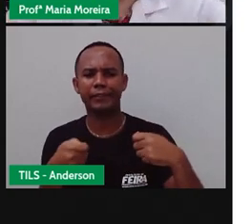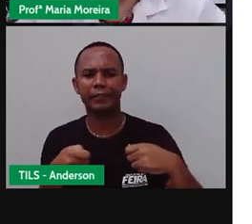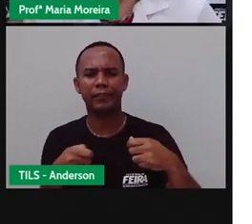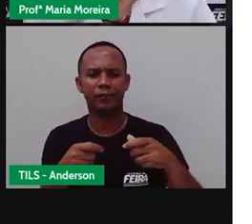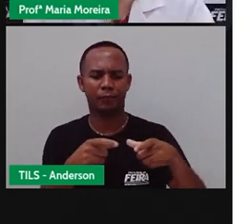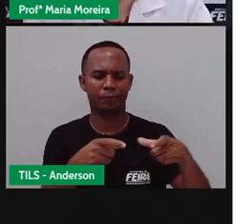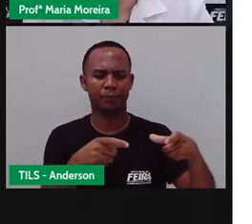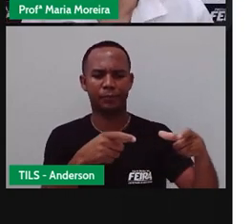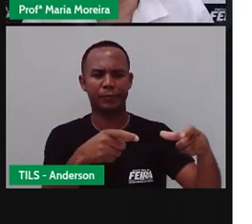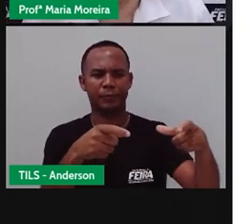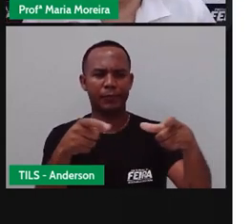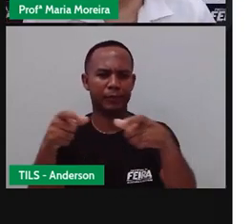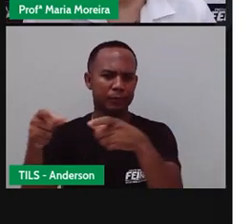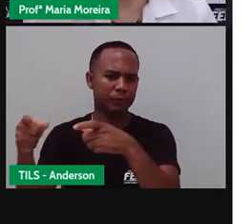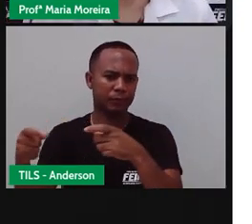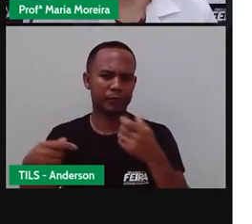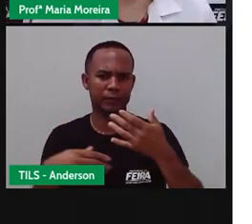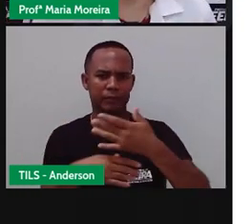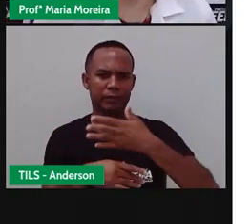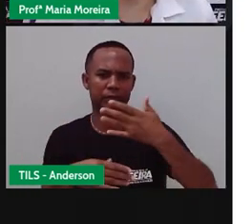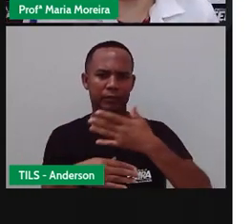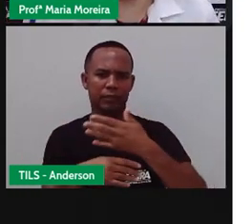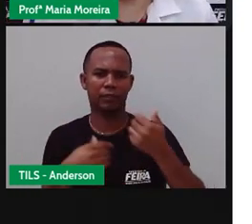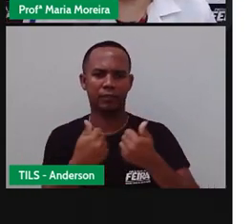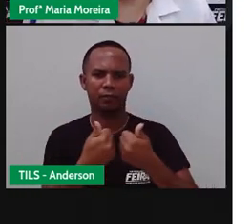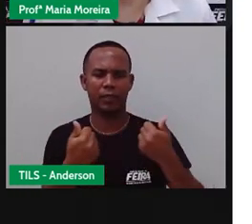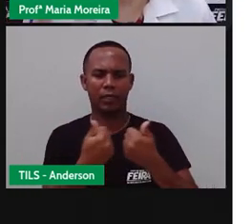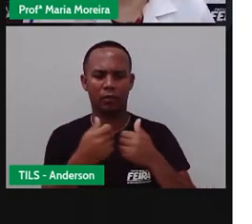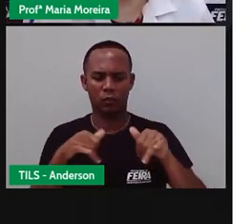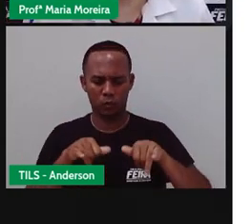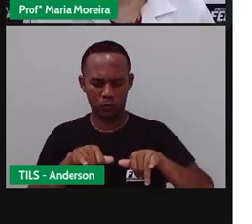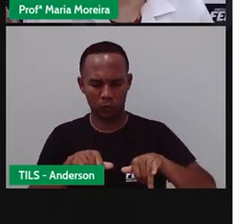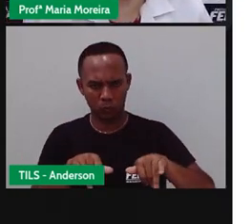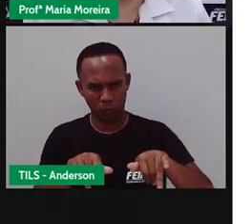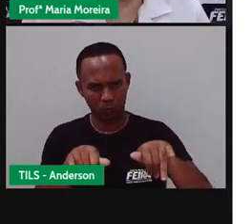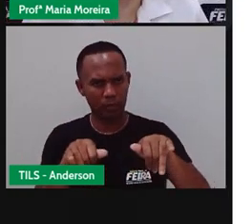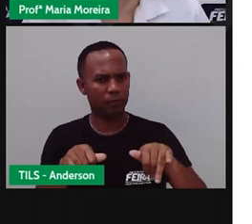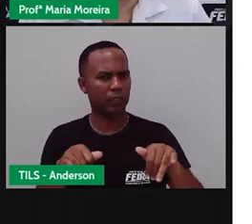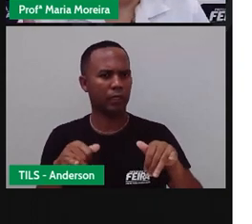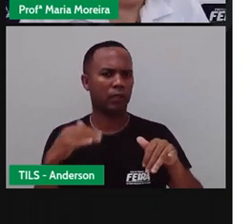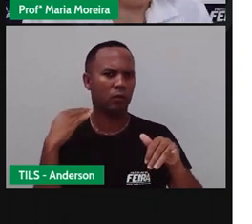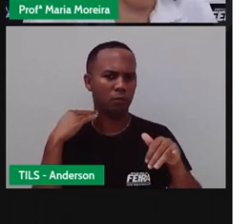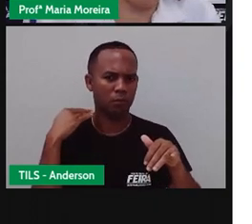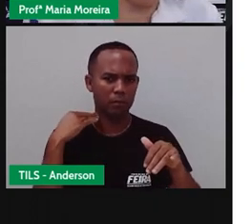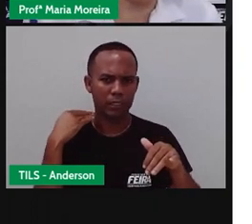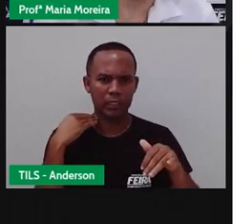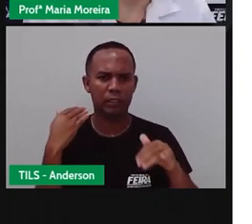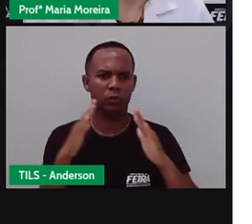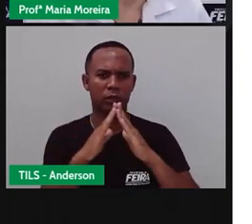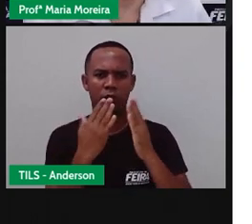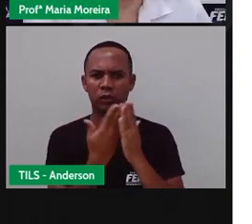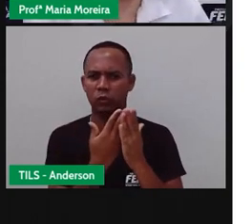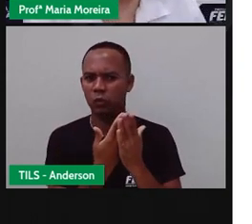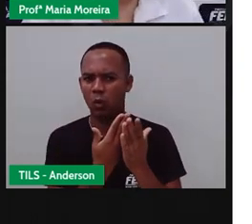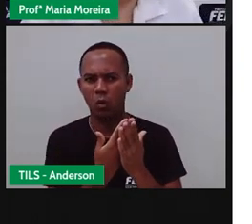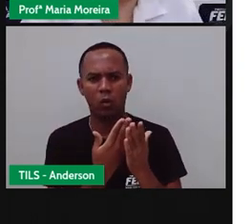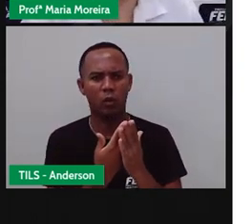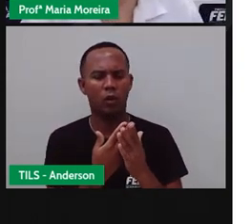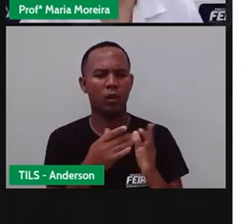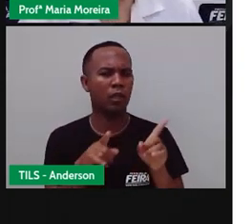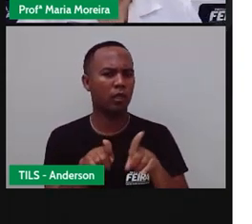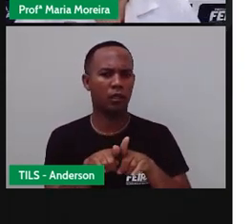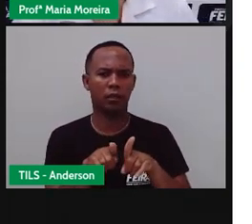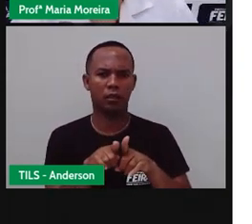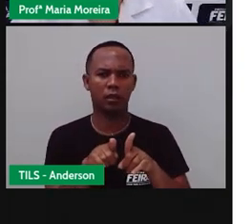Surgindo dentro da cidade. No caso, quê? Supermercados, bancos, hospitais, escola. Não é isso que é um